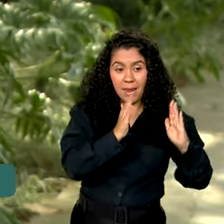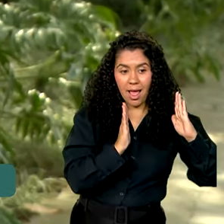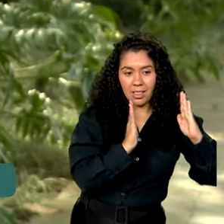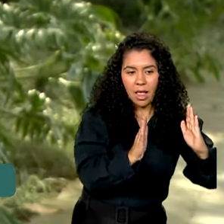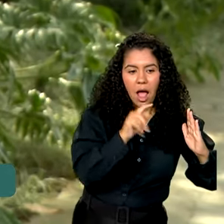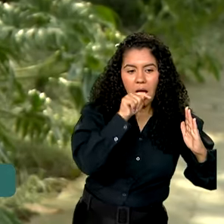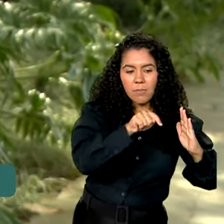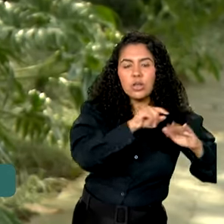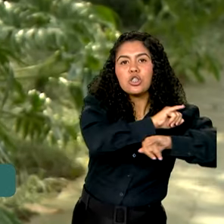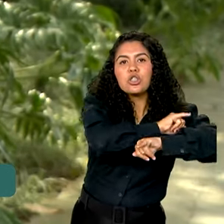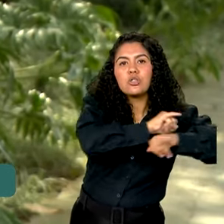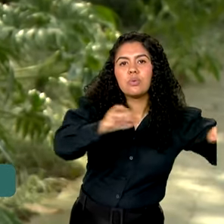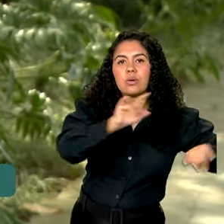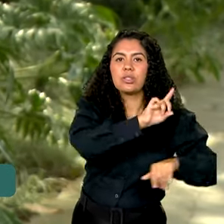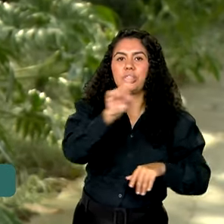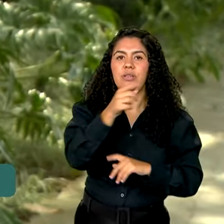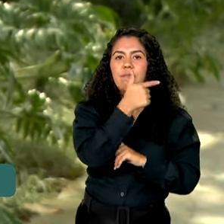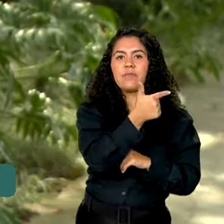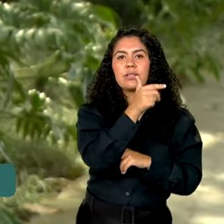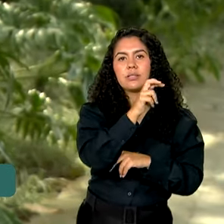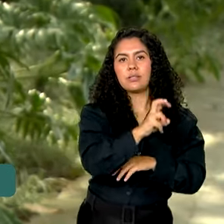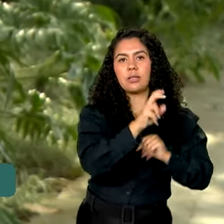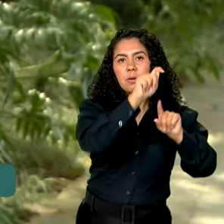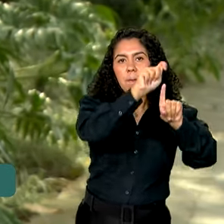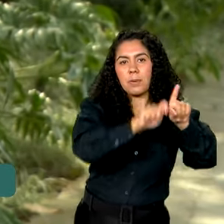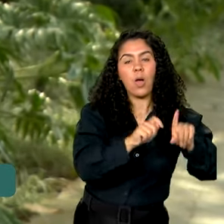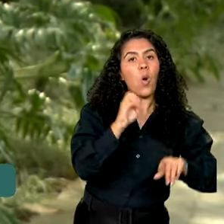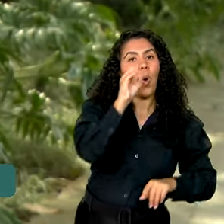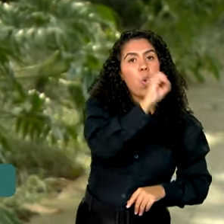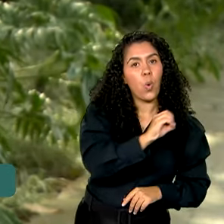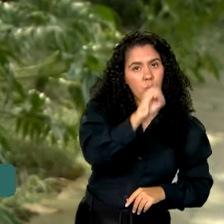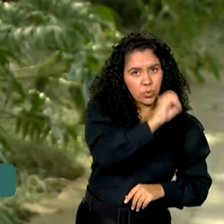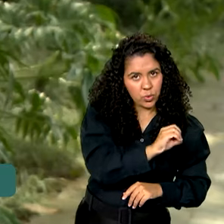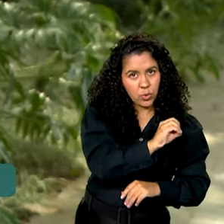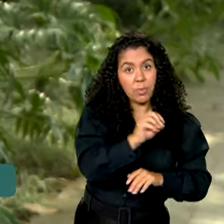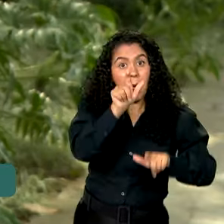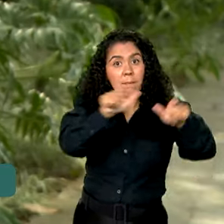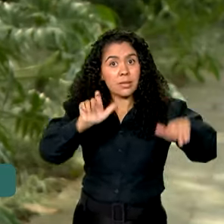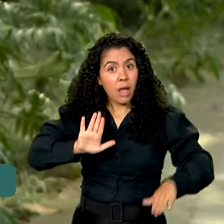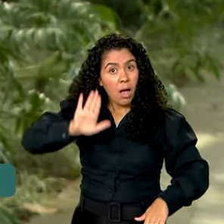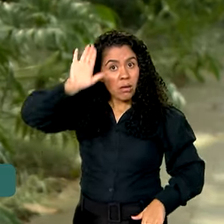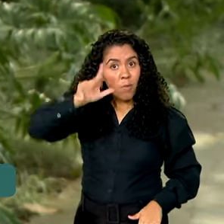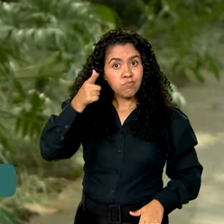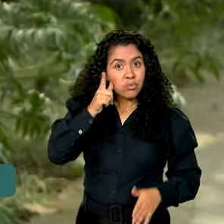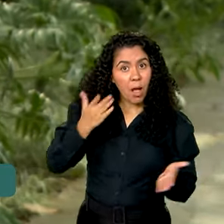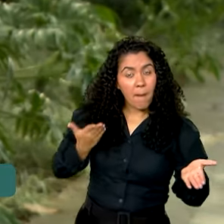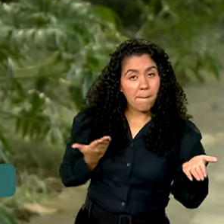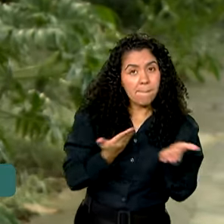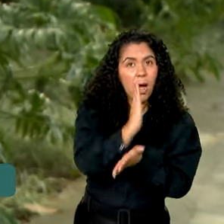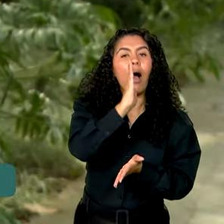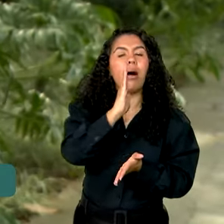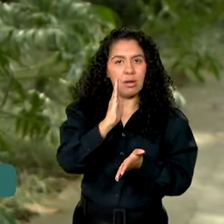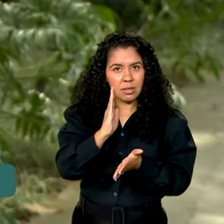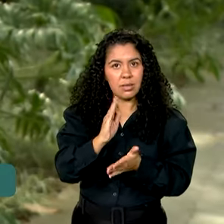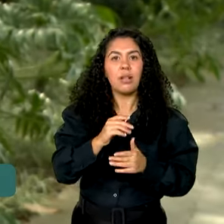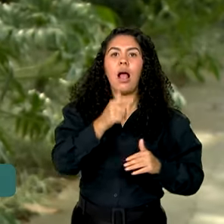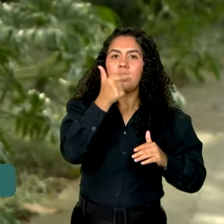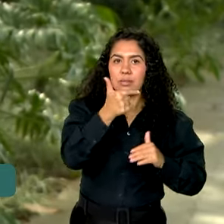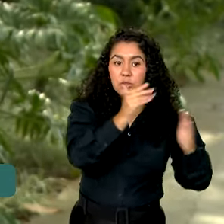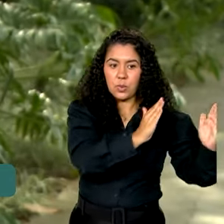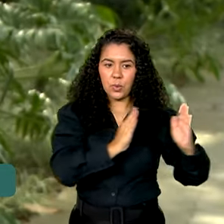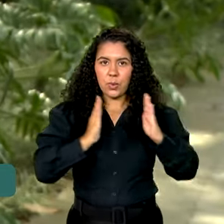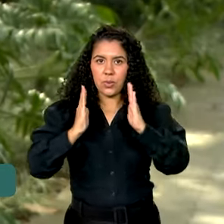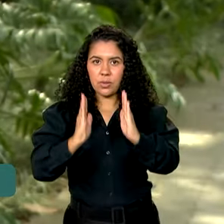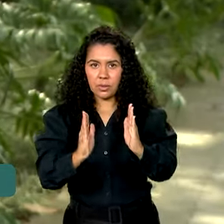será divulgado no dia 25 de outubro. Os candidatos aprovados seguem, então, para a segunda